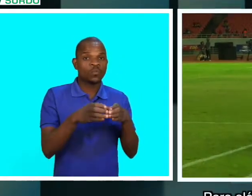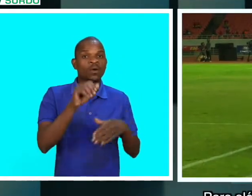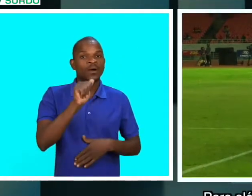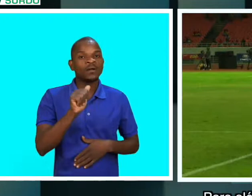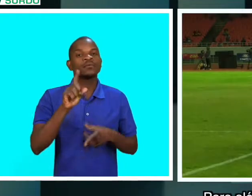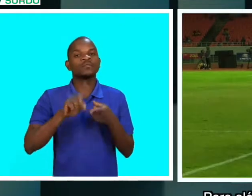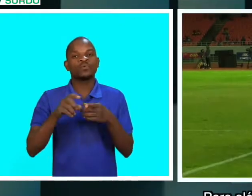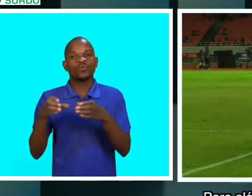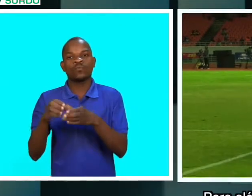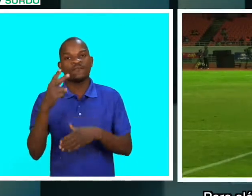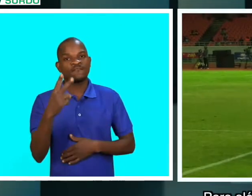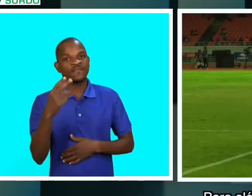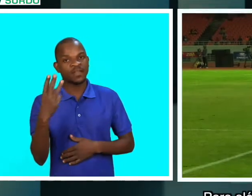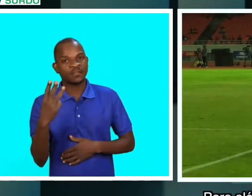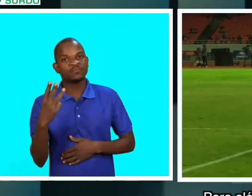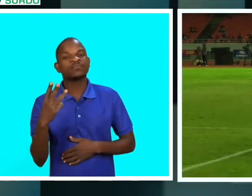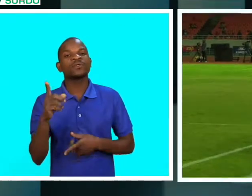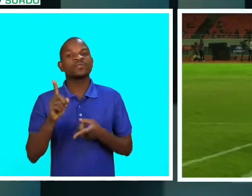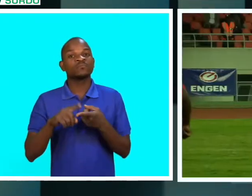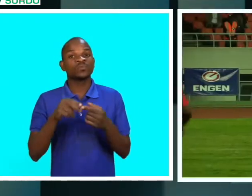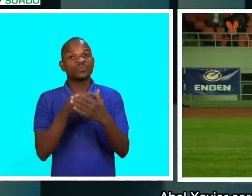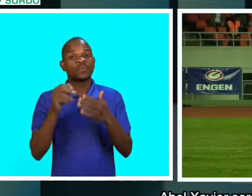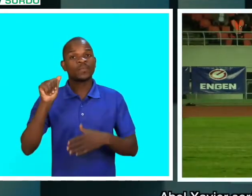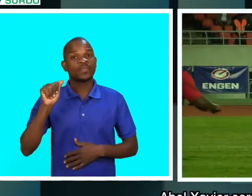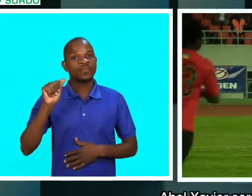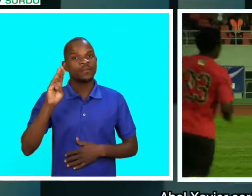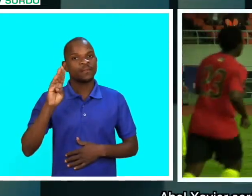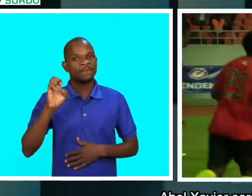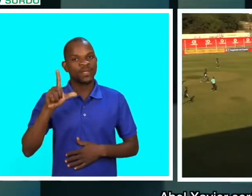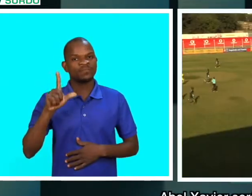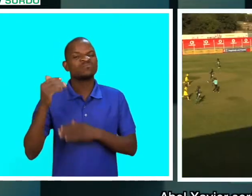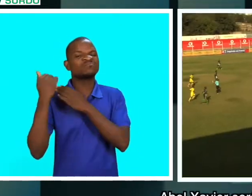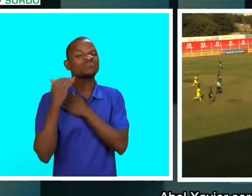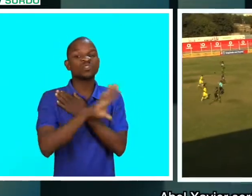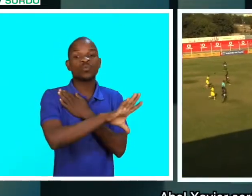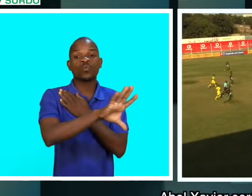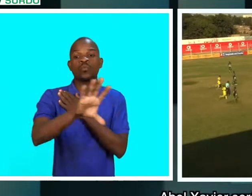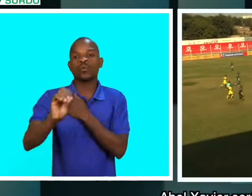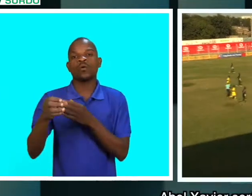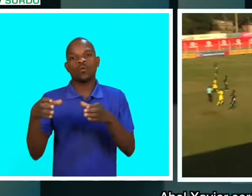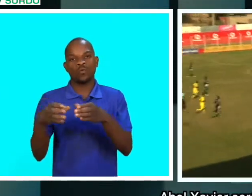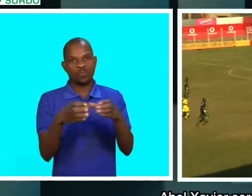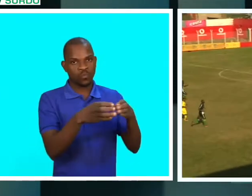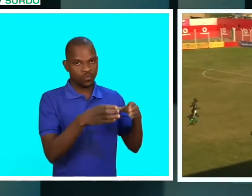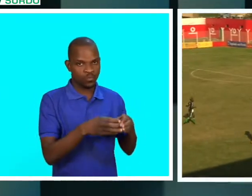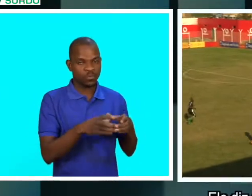Além das seleções A e Sub-23, Abel Xavier será responsável por todas as outras seleções.